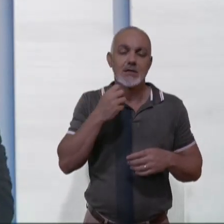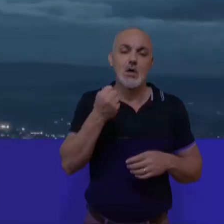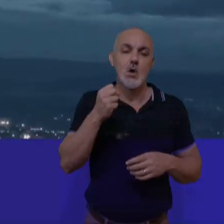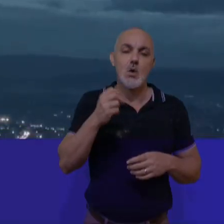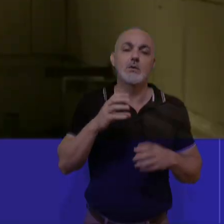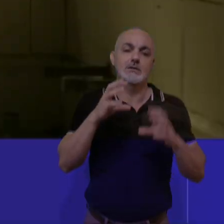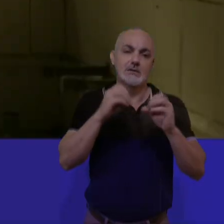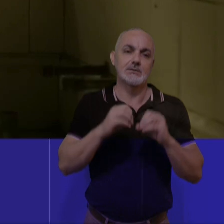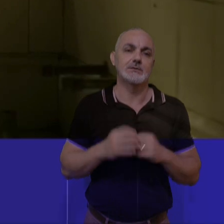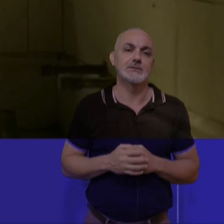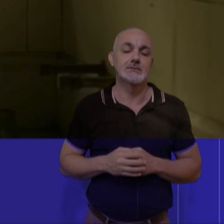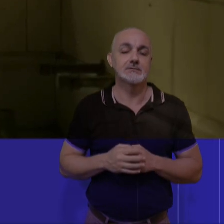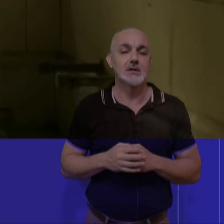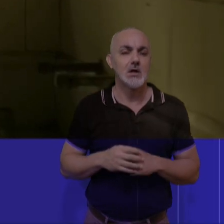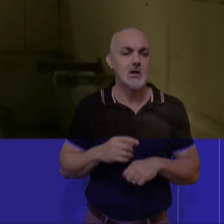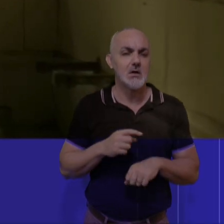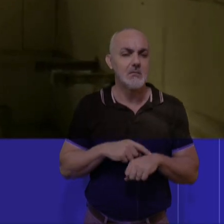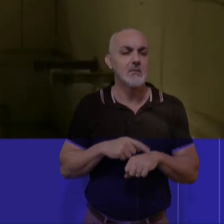da noite.